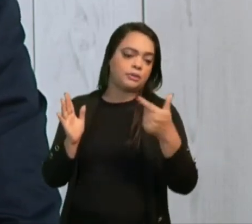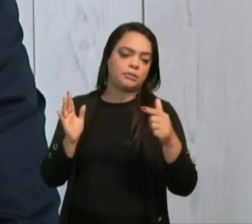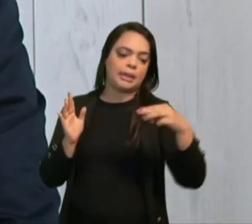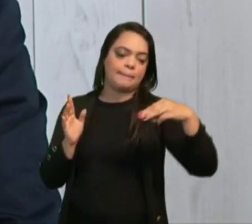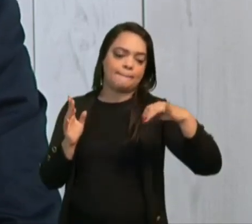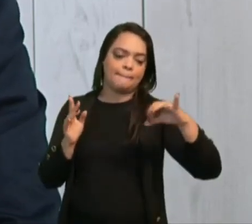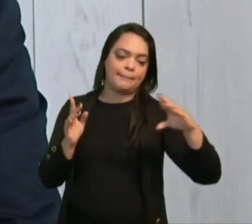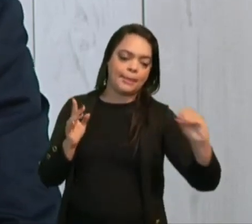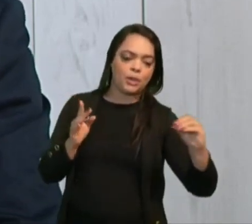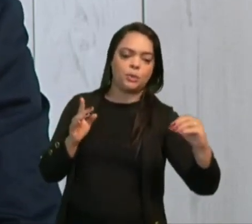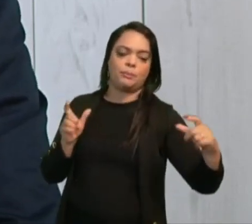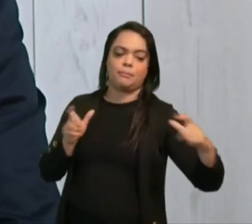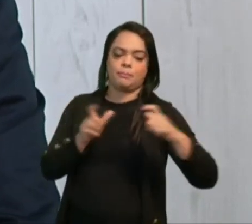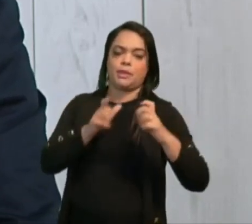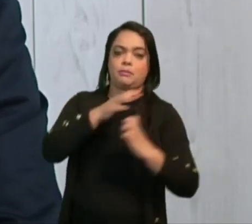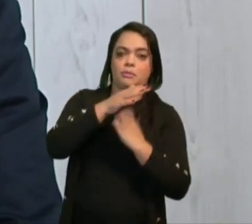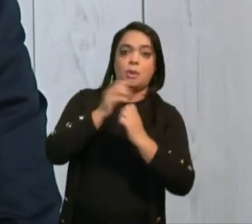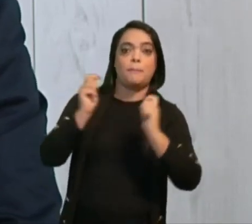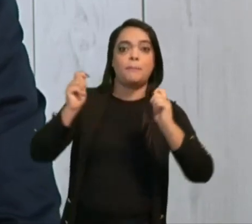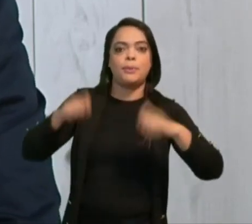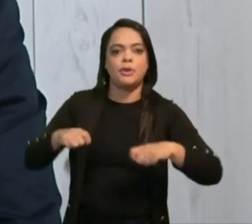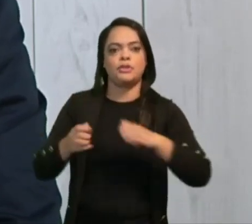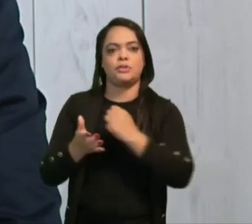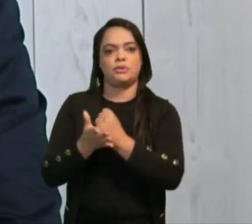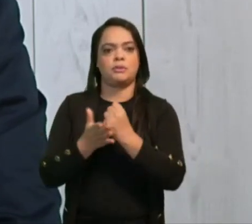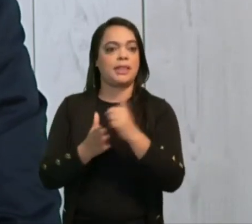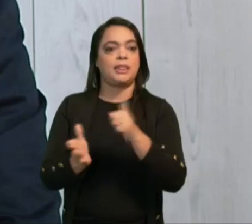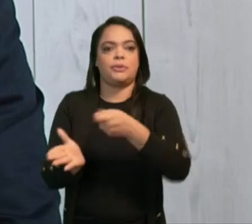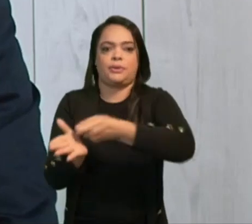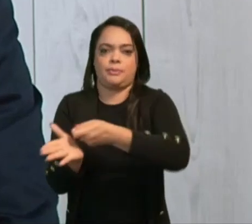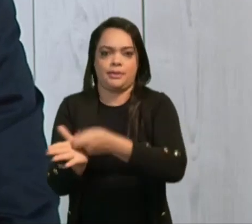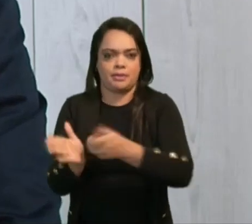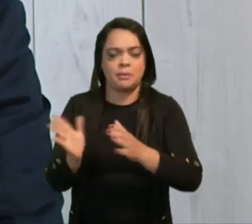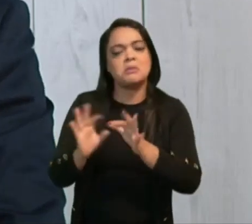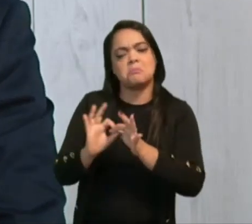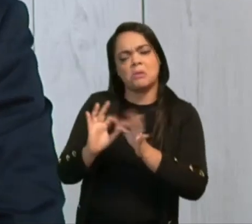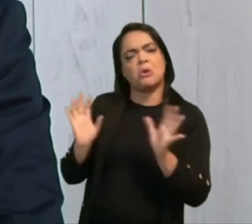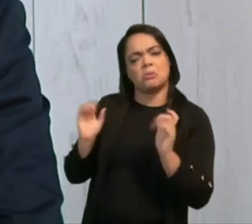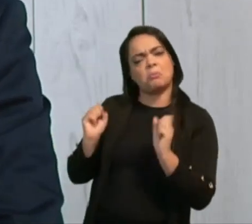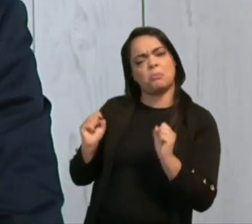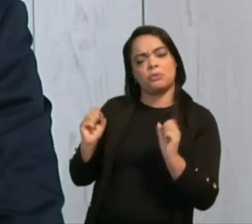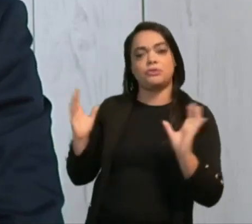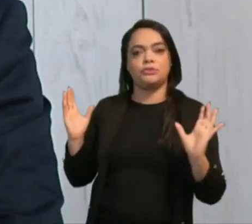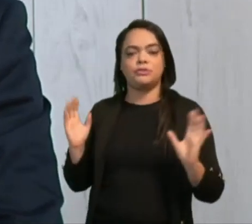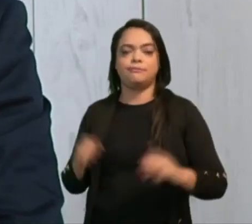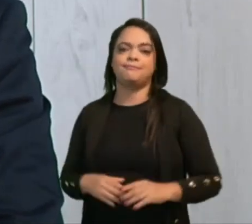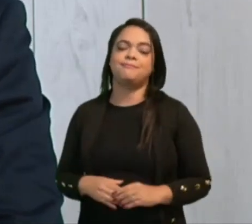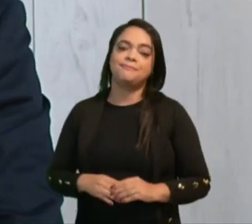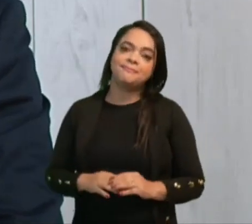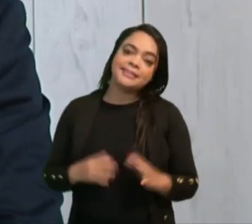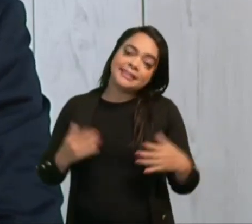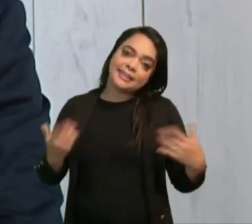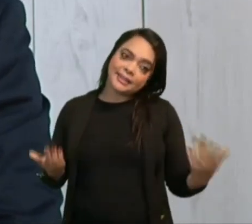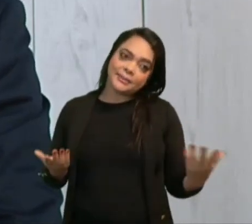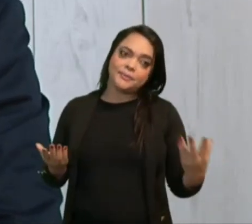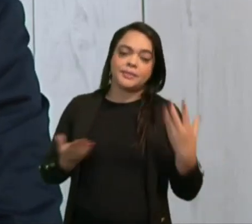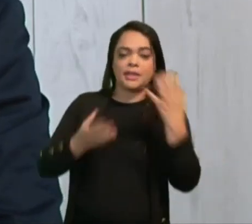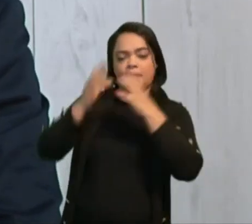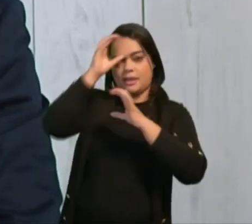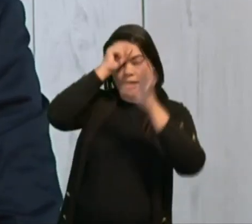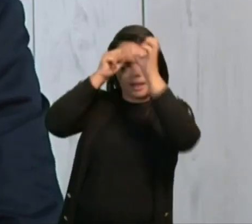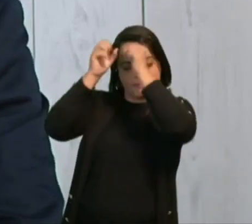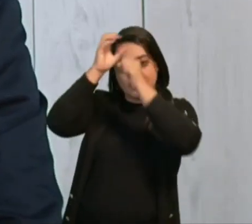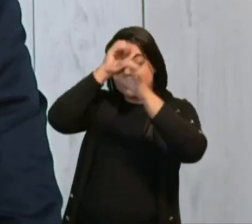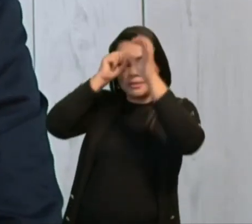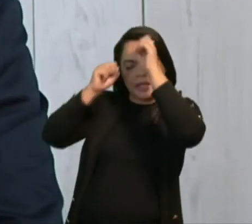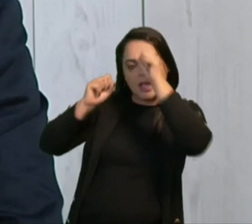pequenas empresas, que podem contratar, mas não estão obrigadas. Mas também podem contratar. Então, de modo que a aprendizagem